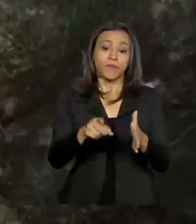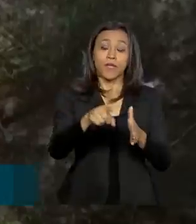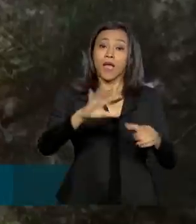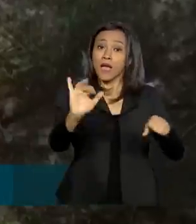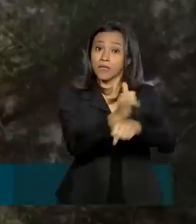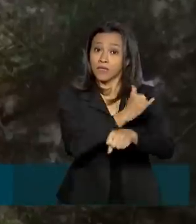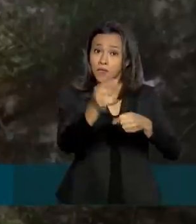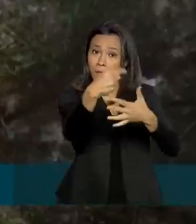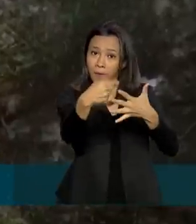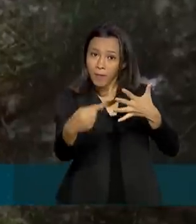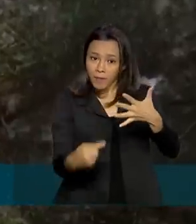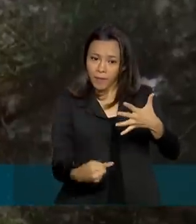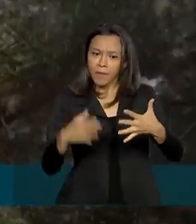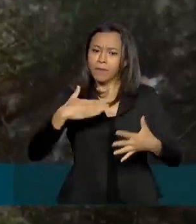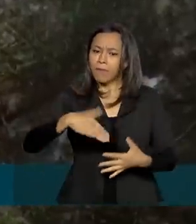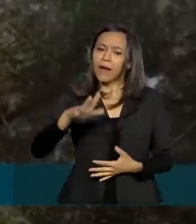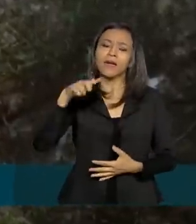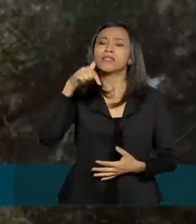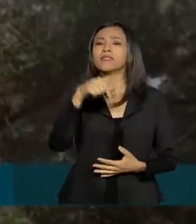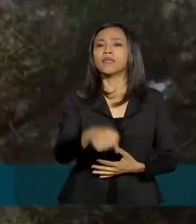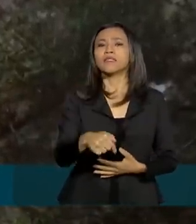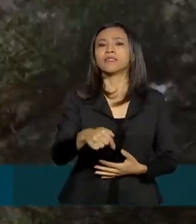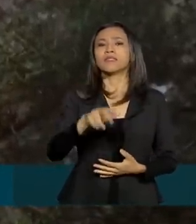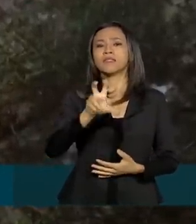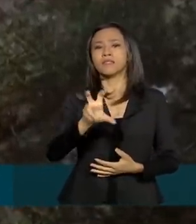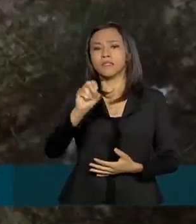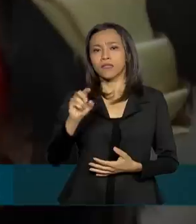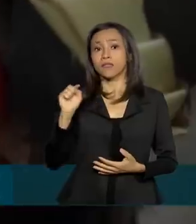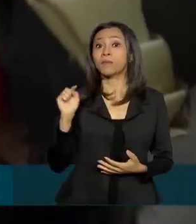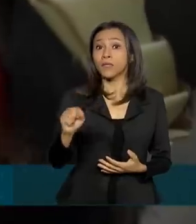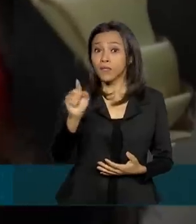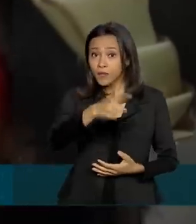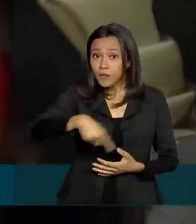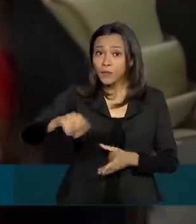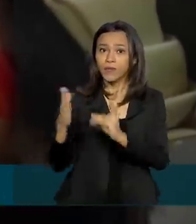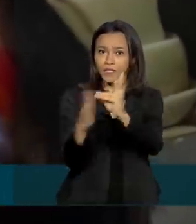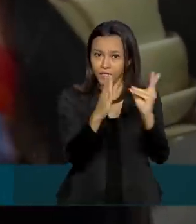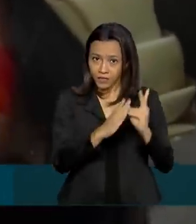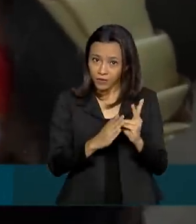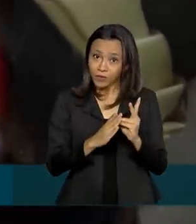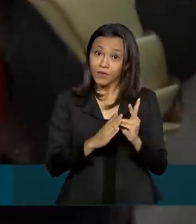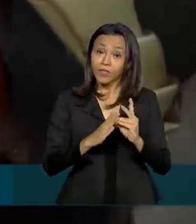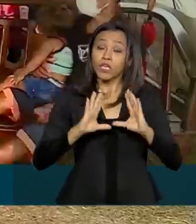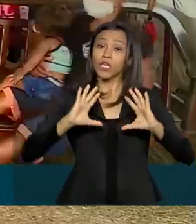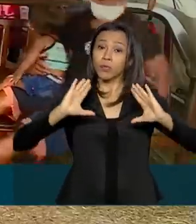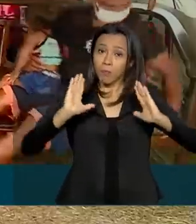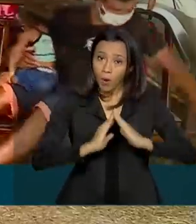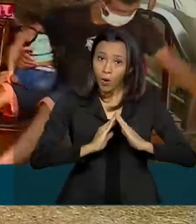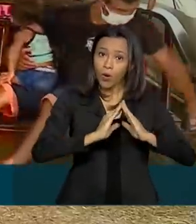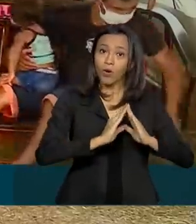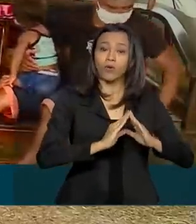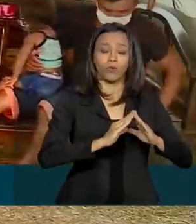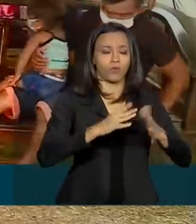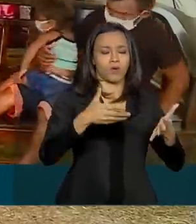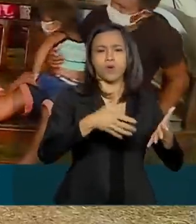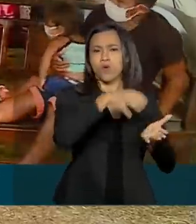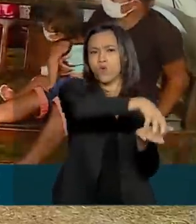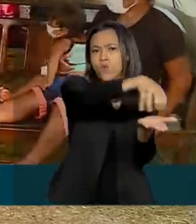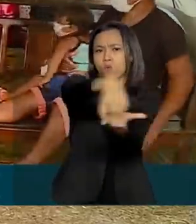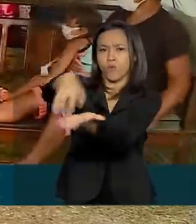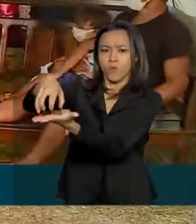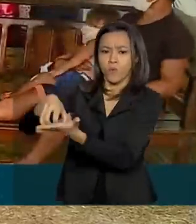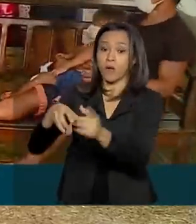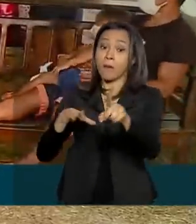nos mais de 750 mil indígenas brasileiros que vivem em aldeias. Mas os que moram em cidades